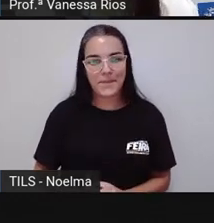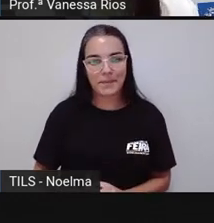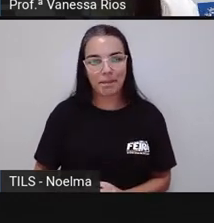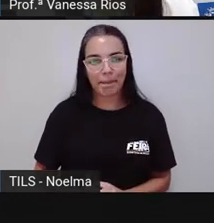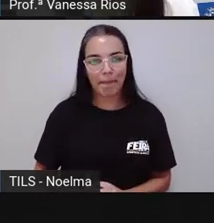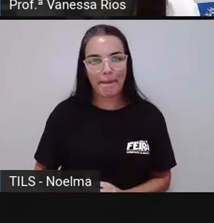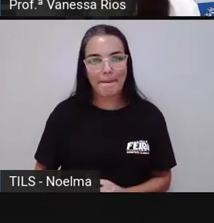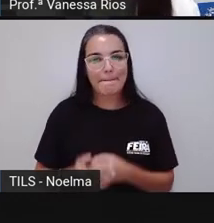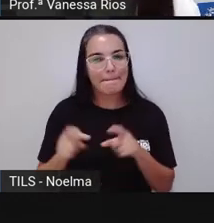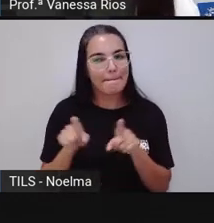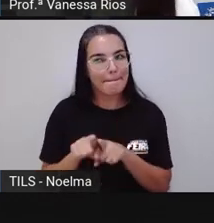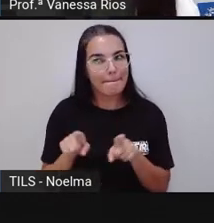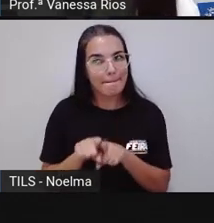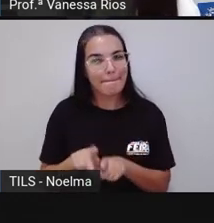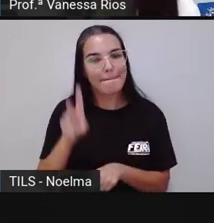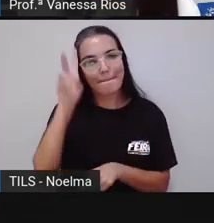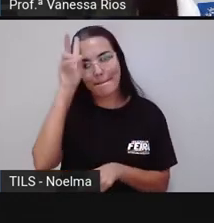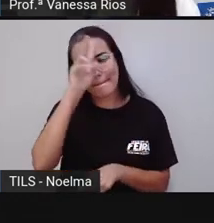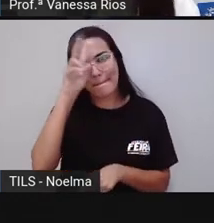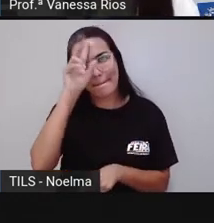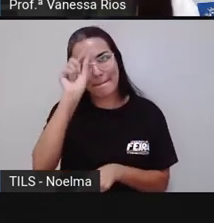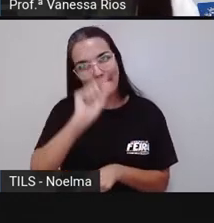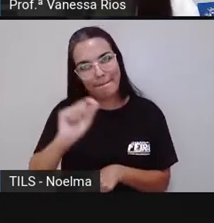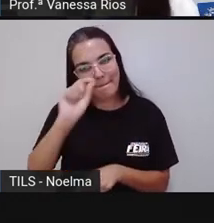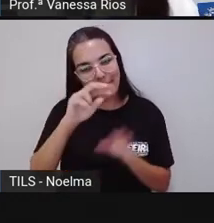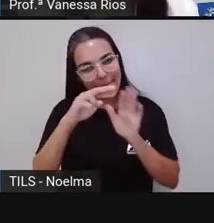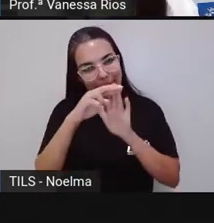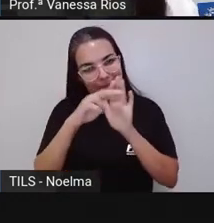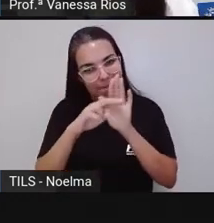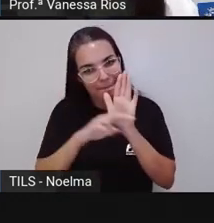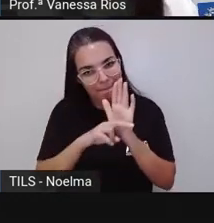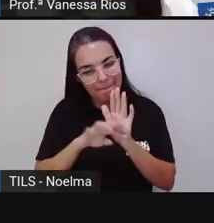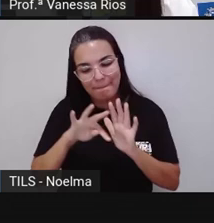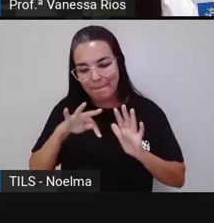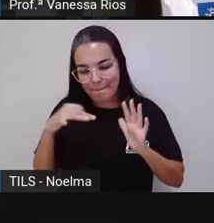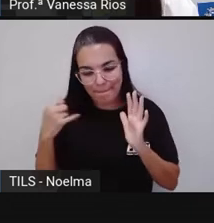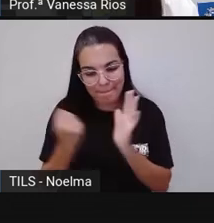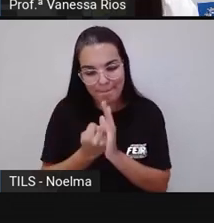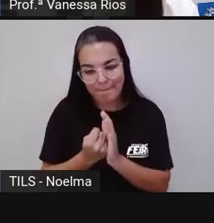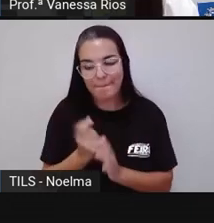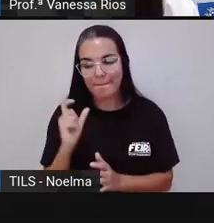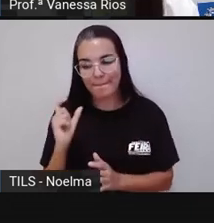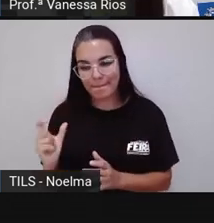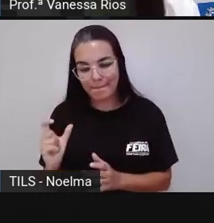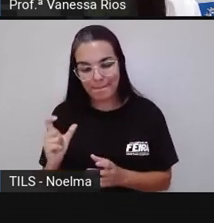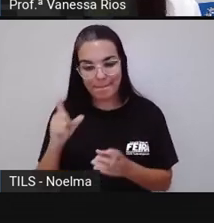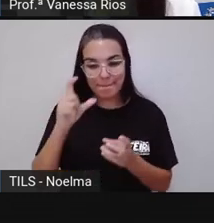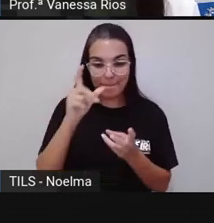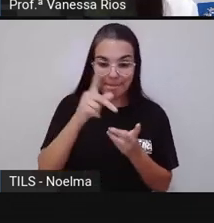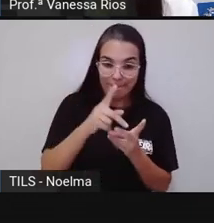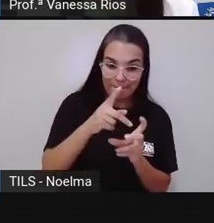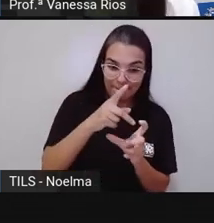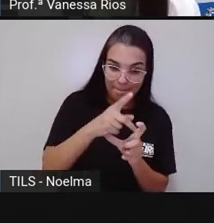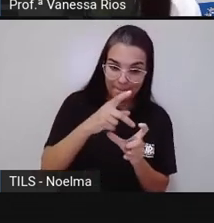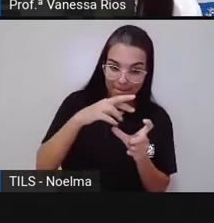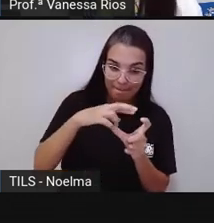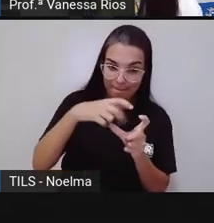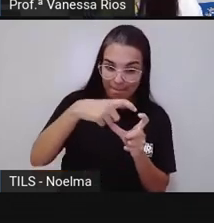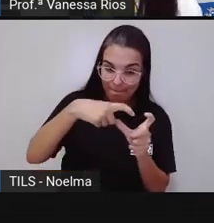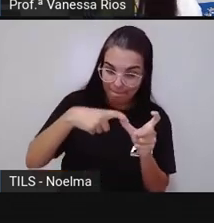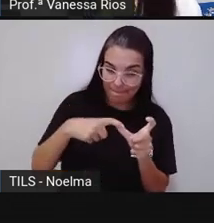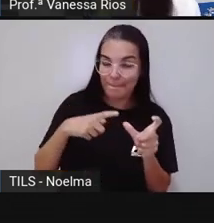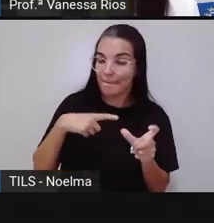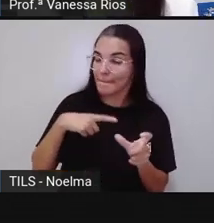gente lembra que toda palavra proparoxítona recebe acento. Ótimo. Mas aí o acento é